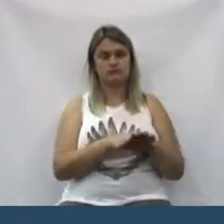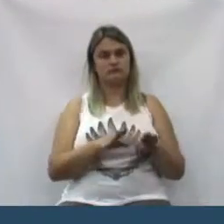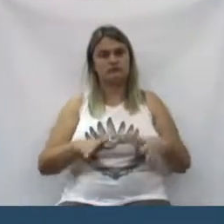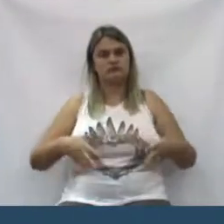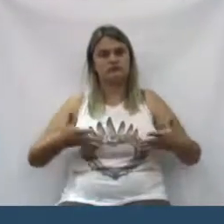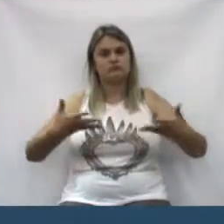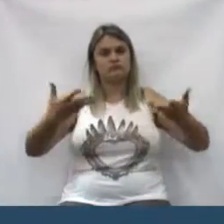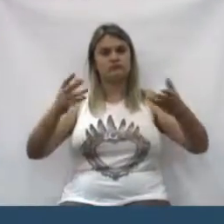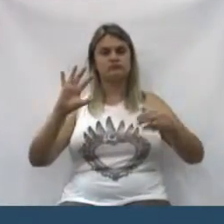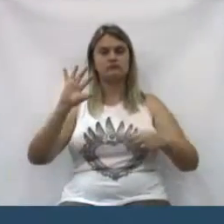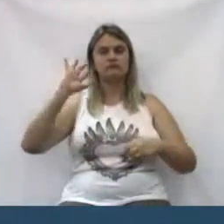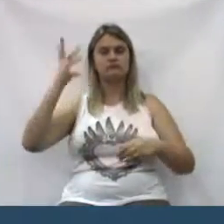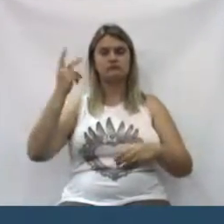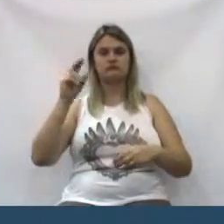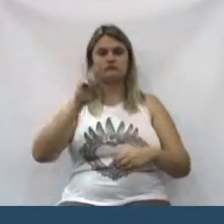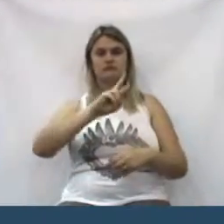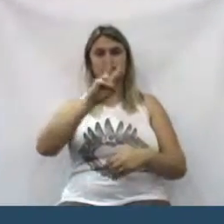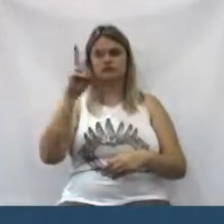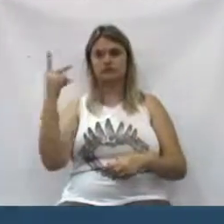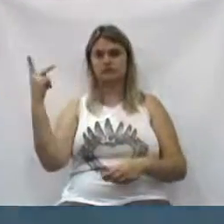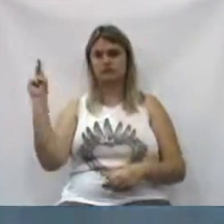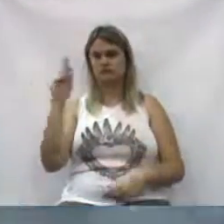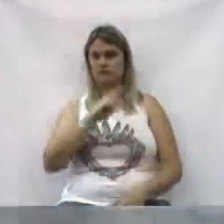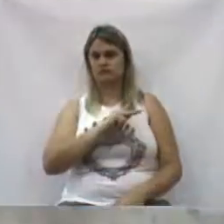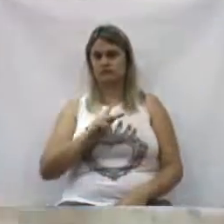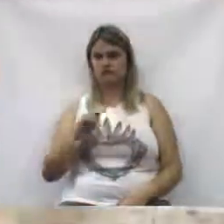e a coisa está acontecendo na Vitória, região. Seria isso, Sr. Presidente.